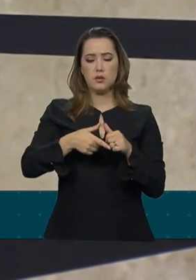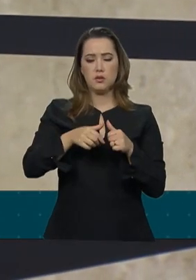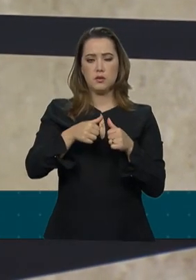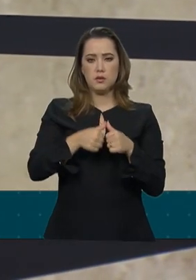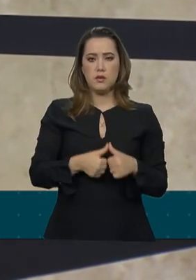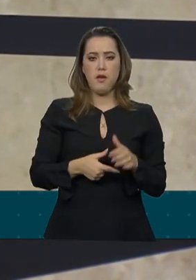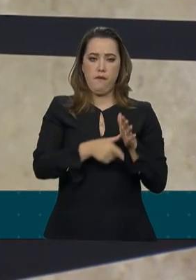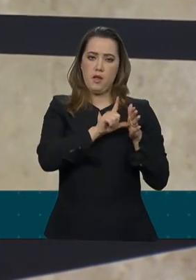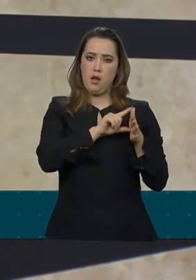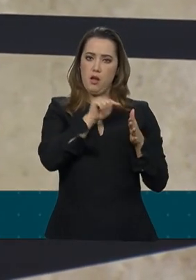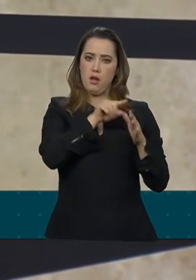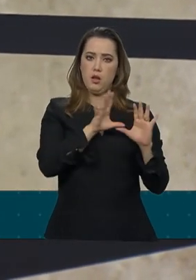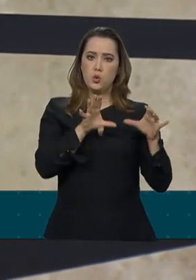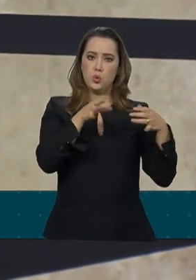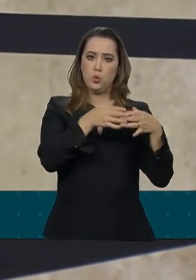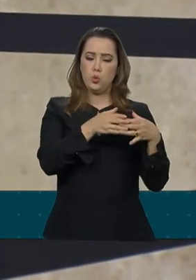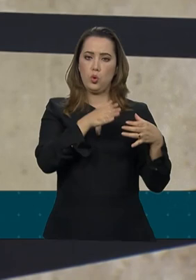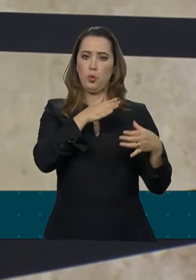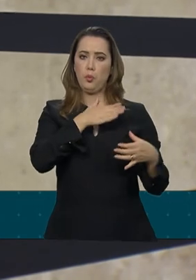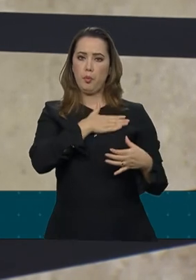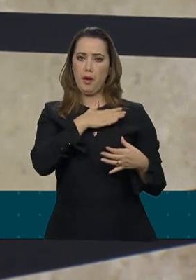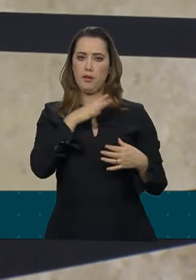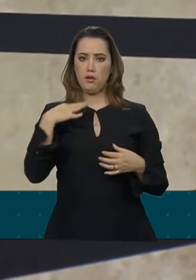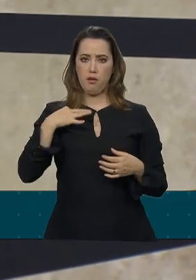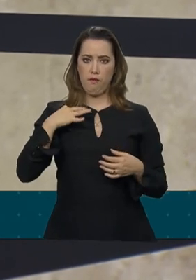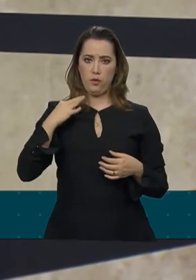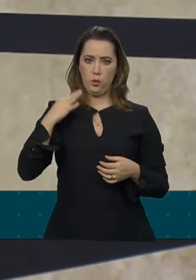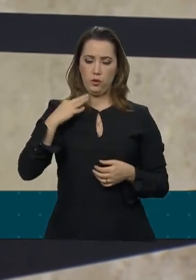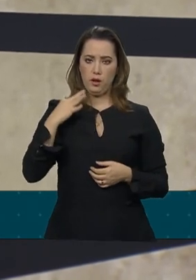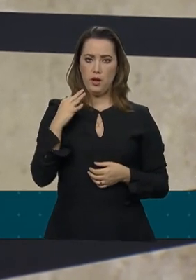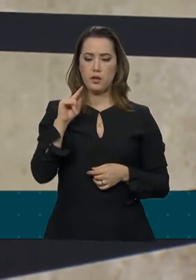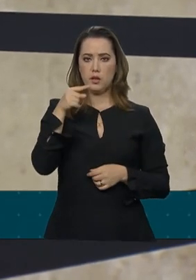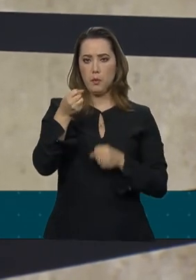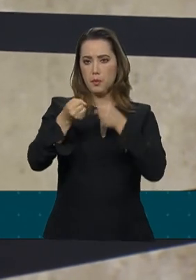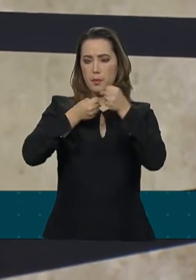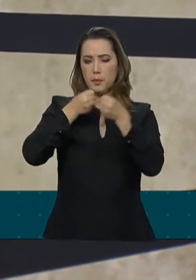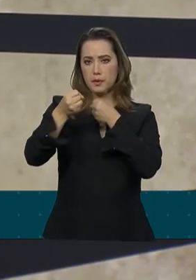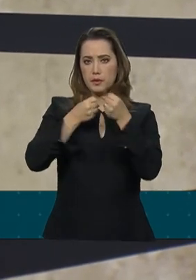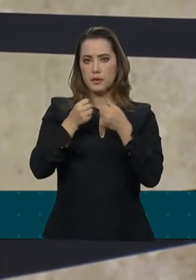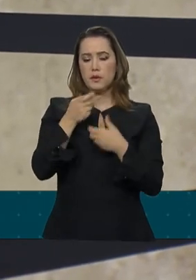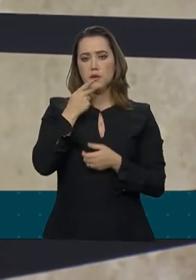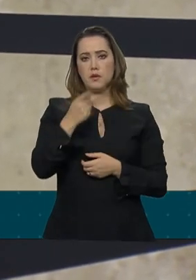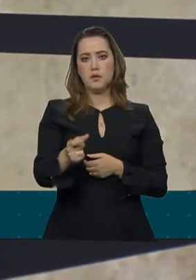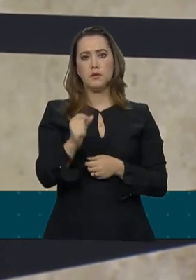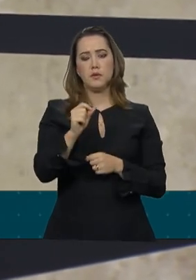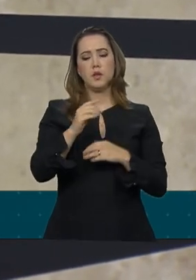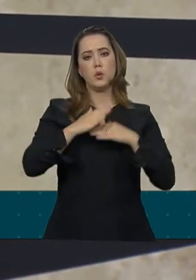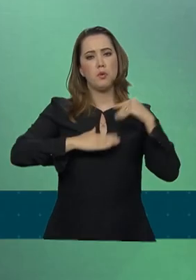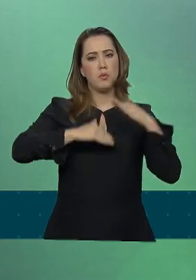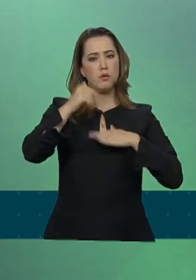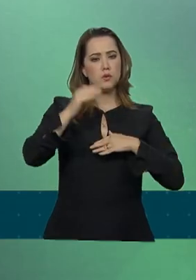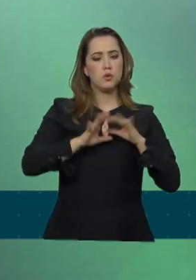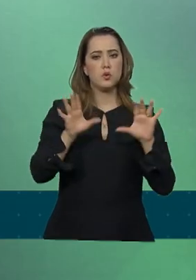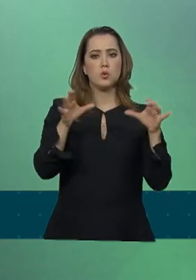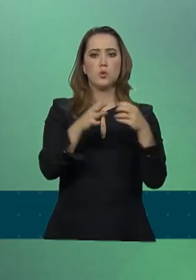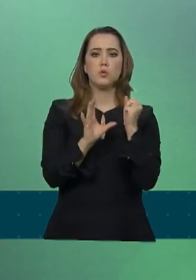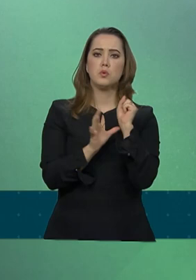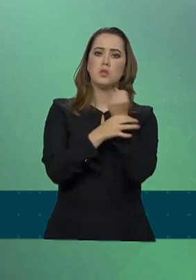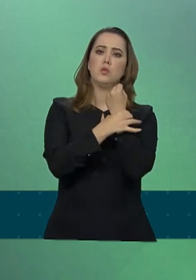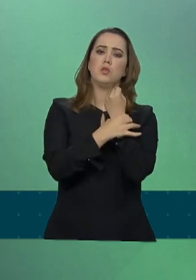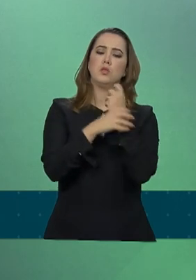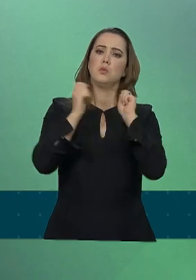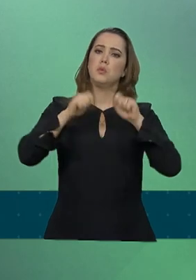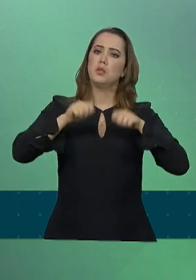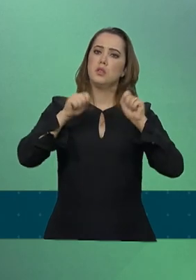Pátria Voluntária e, na saída, ele conversou com a imprensa e ele disse que profissionais ligados à área de segurança pública